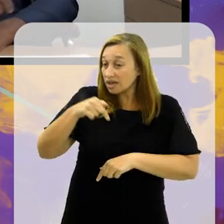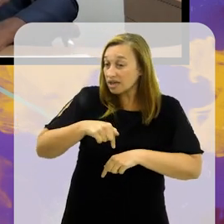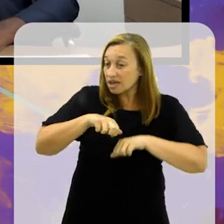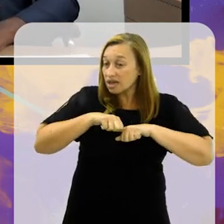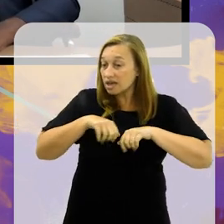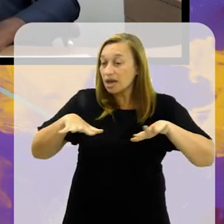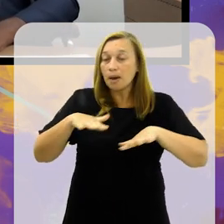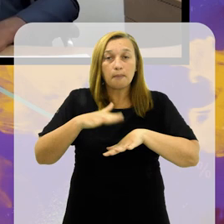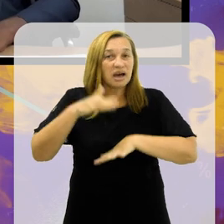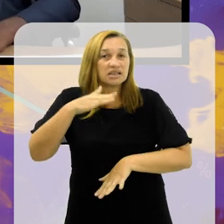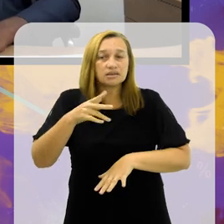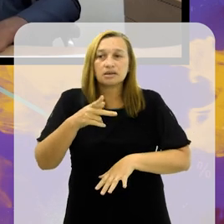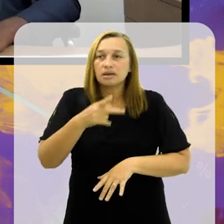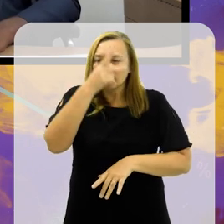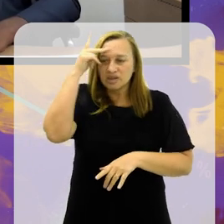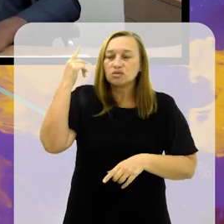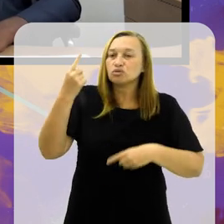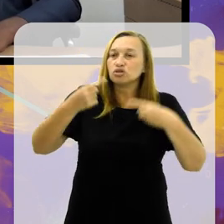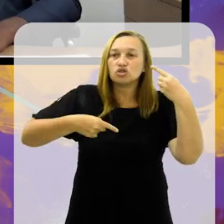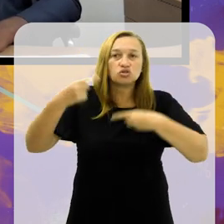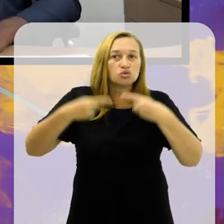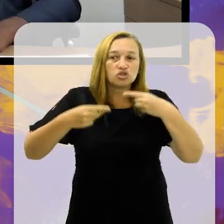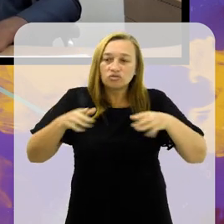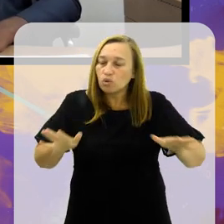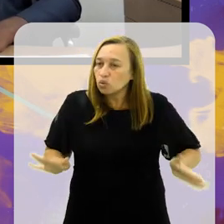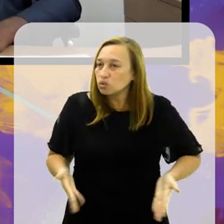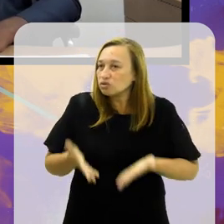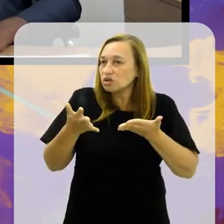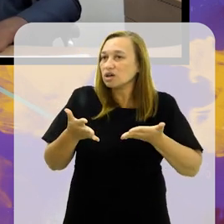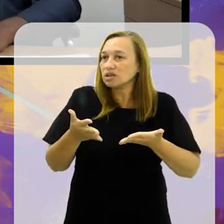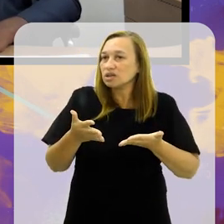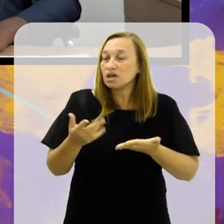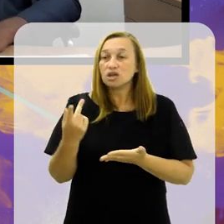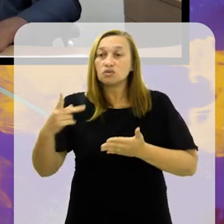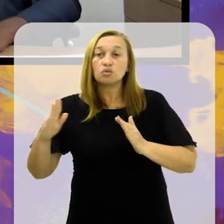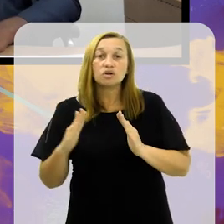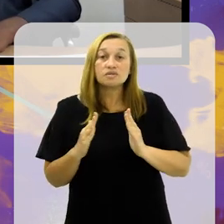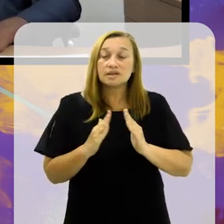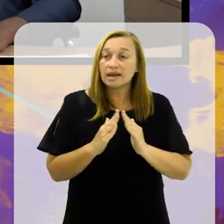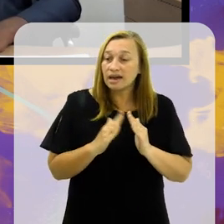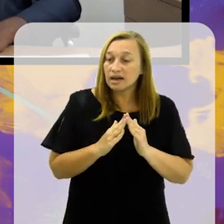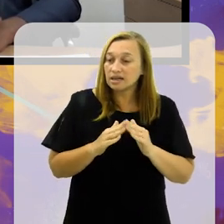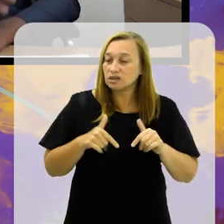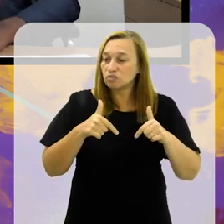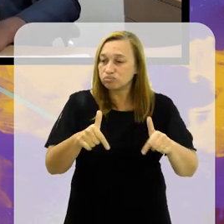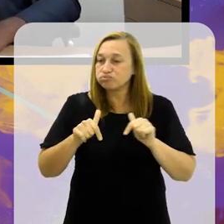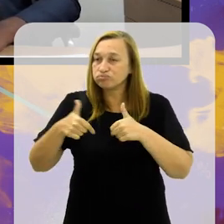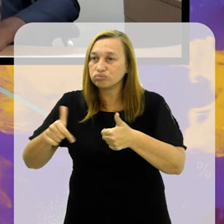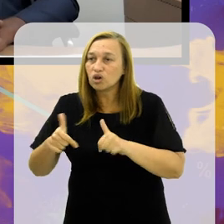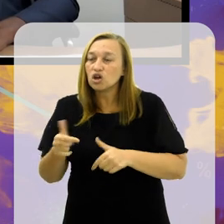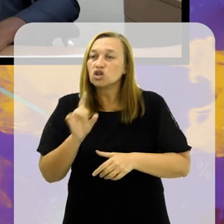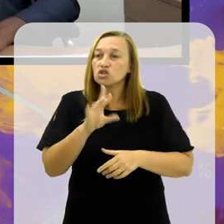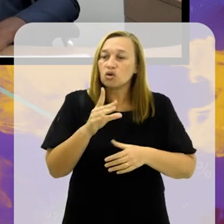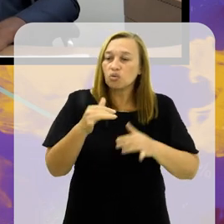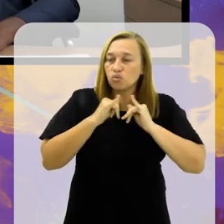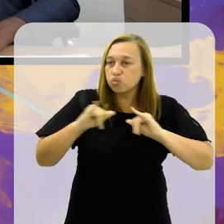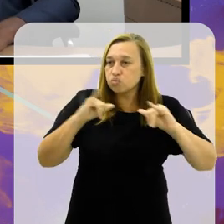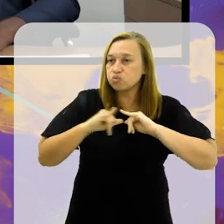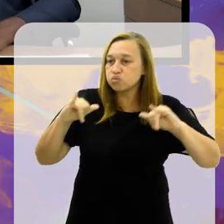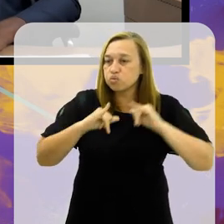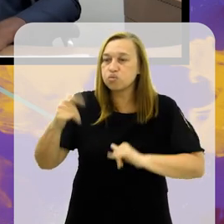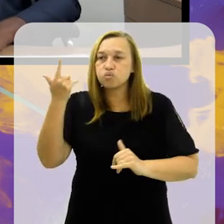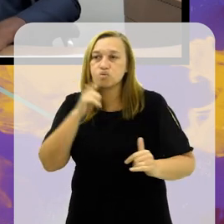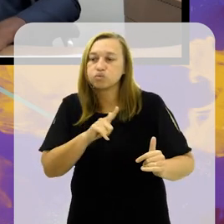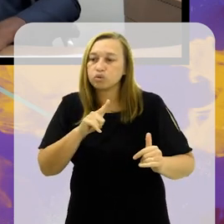aqui, mais pessoas discutiram essa nossa iniciativa nas suas casas e é só com informação que a gente vai